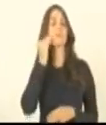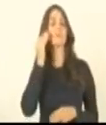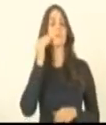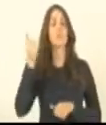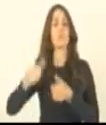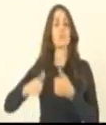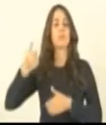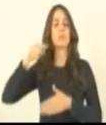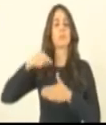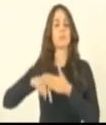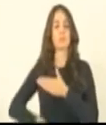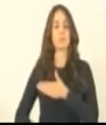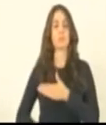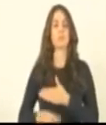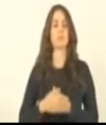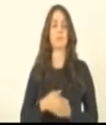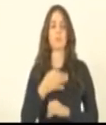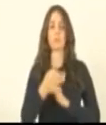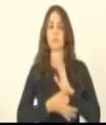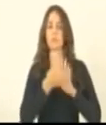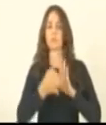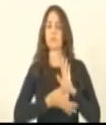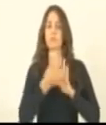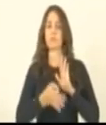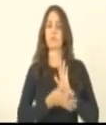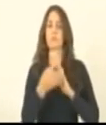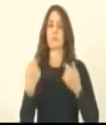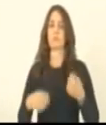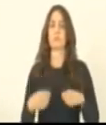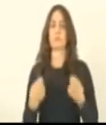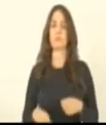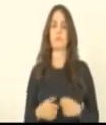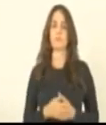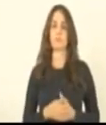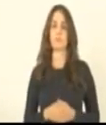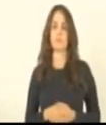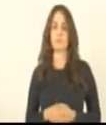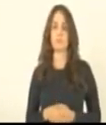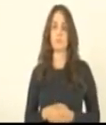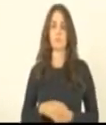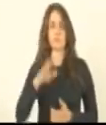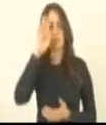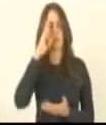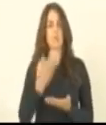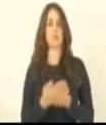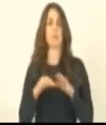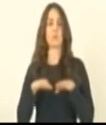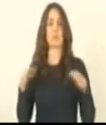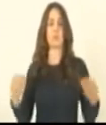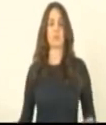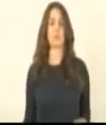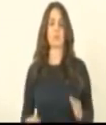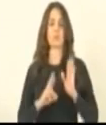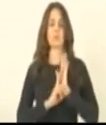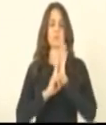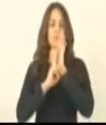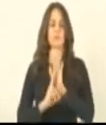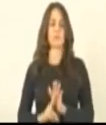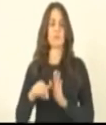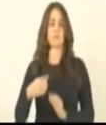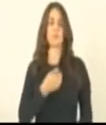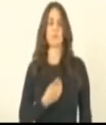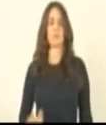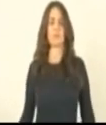avaliação profunda e o parecer necessário para alcançar os objetivos. Eu confio na mesa e confio nos representantes aqui do